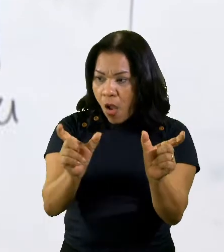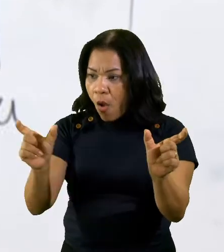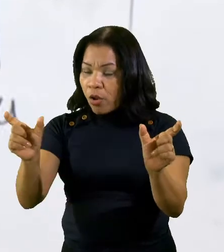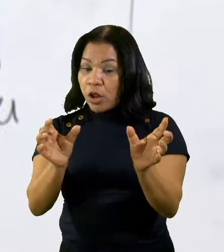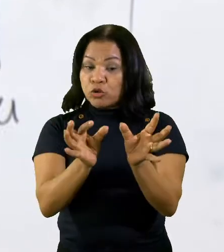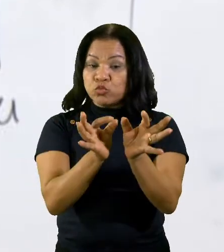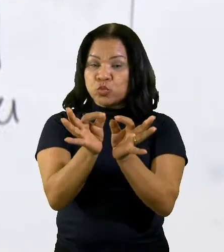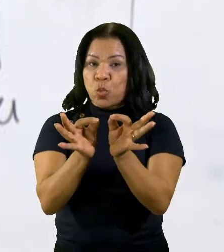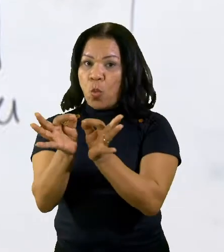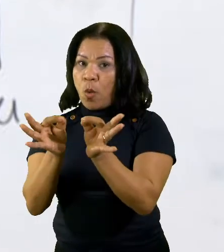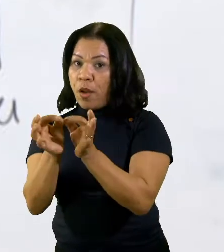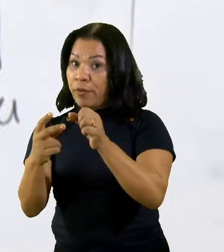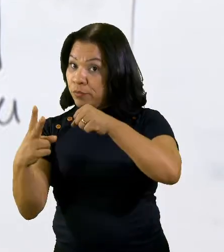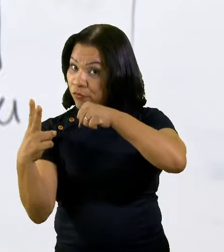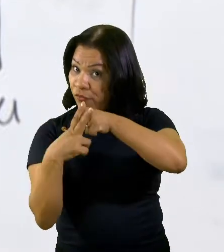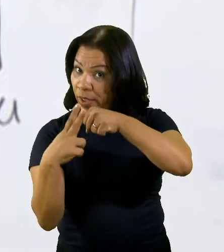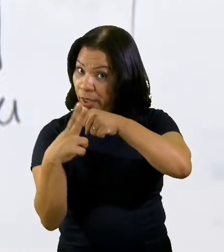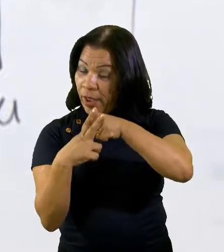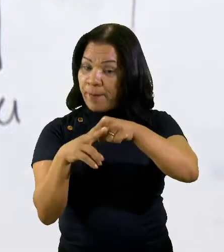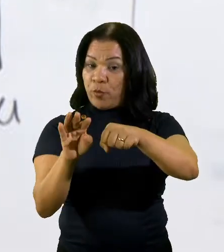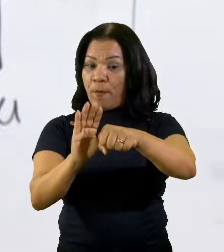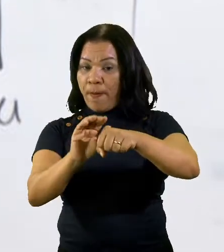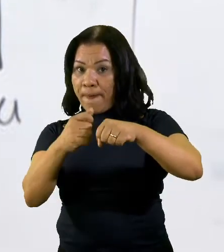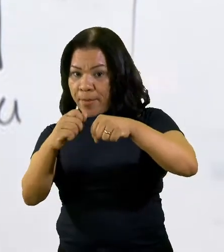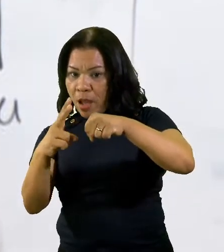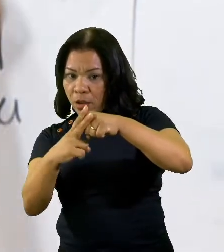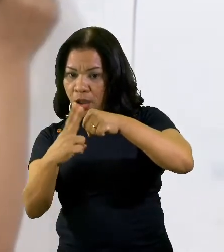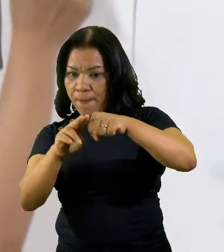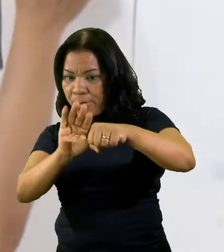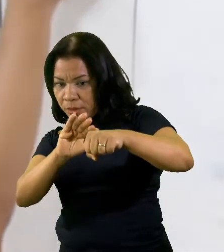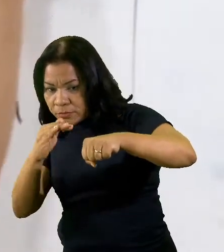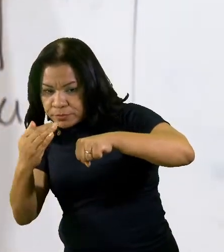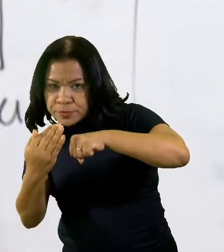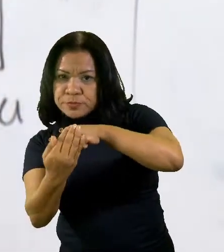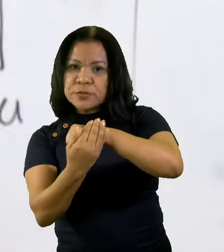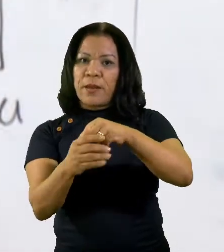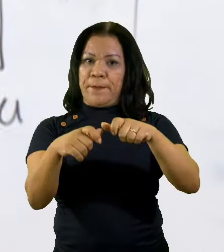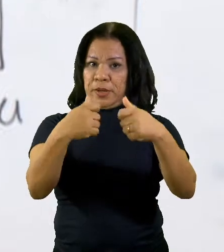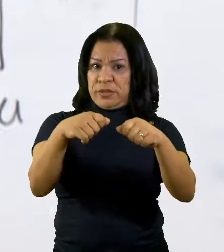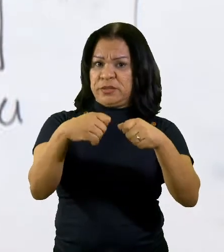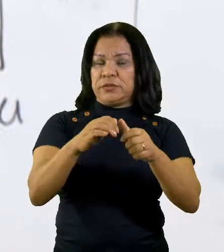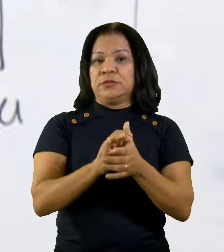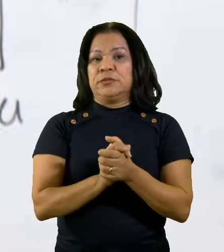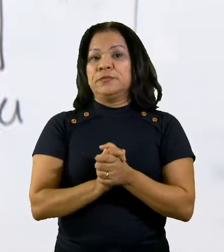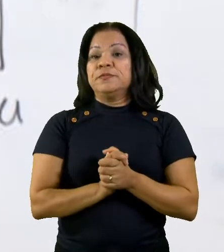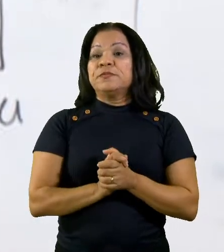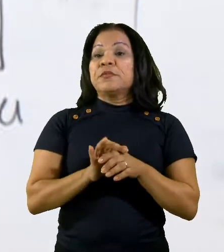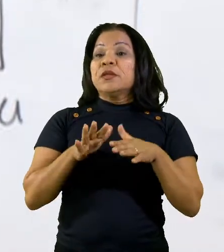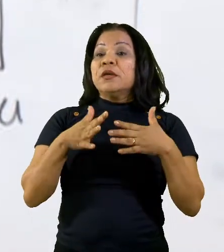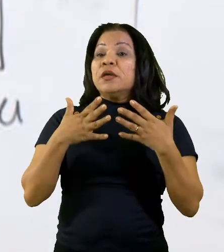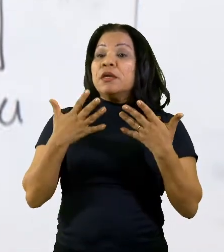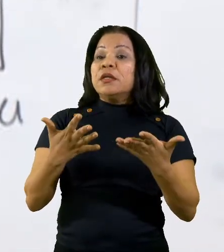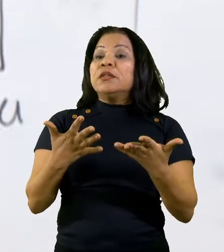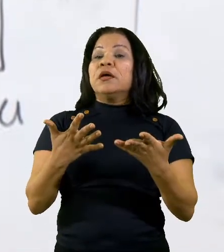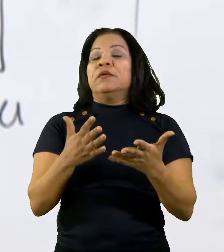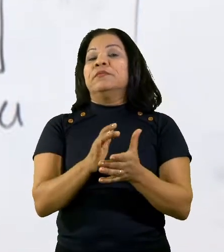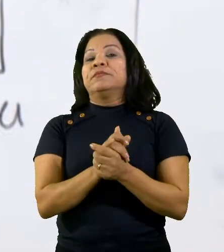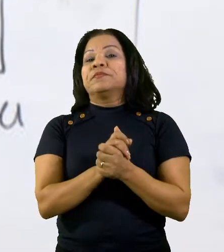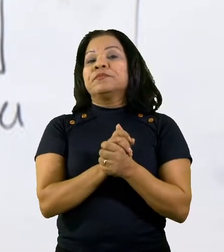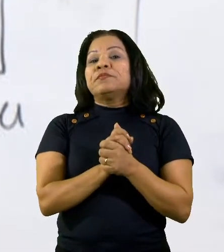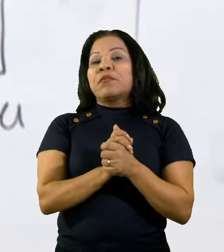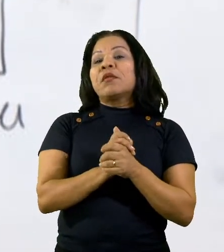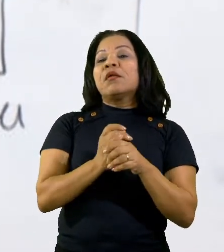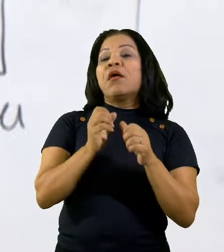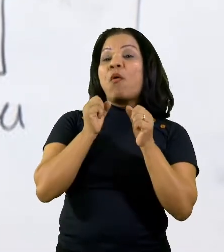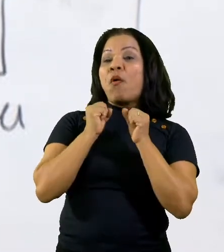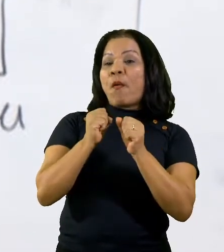Como eu tenho o verbo inicial e eu termino aqui também com a locução verbal, então eu posso dizer que